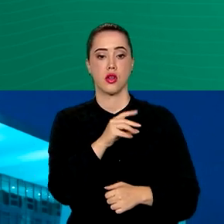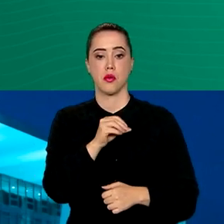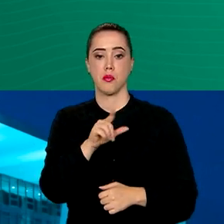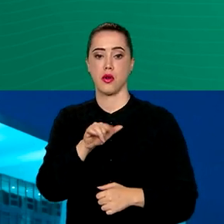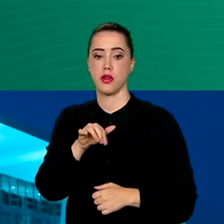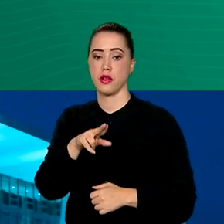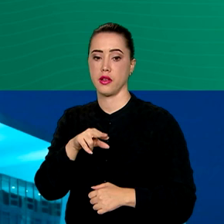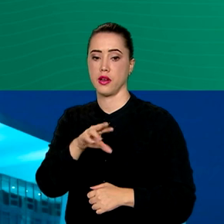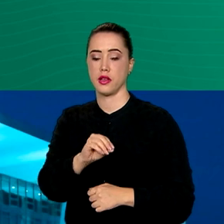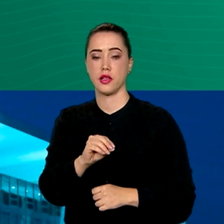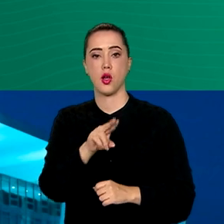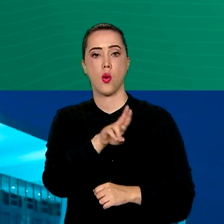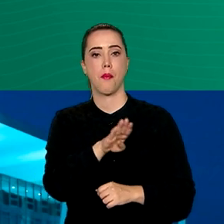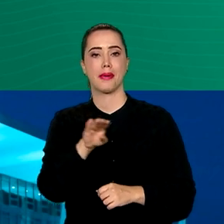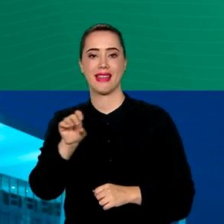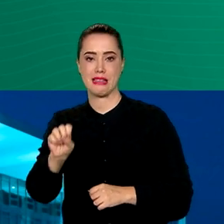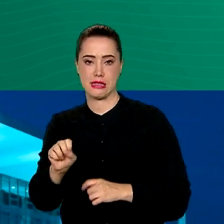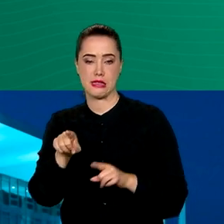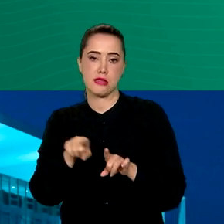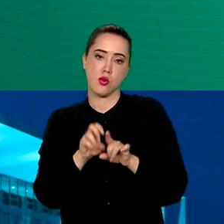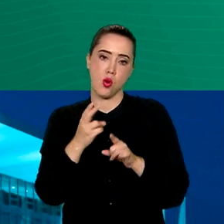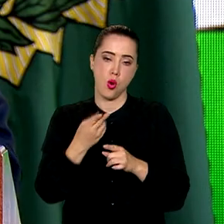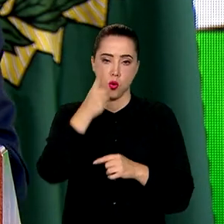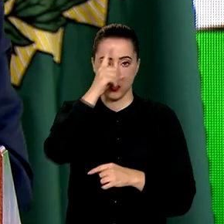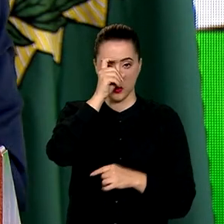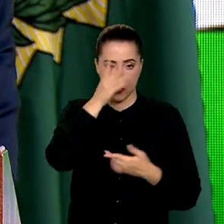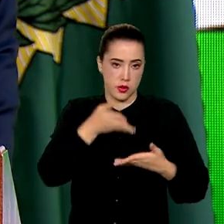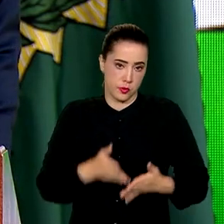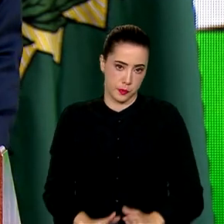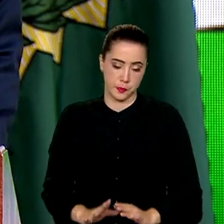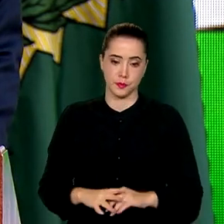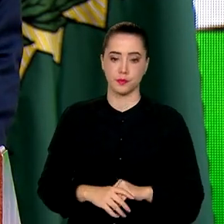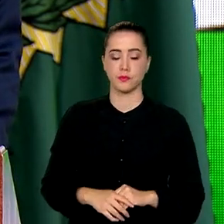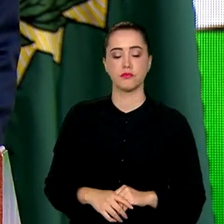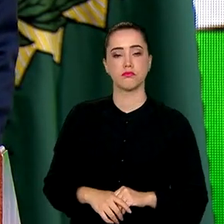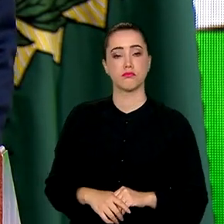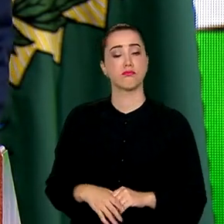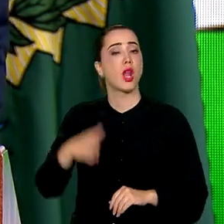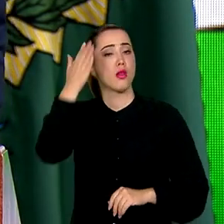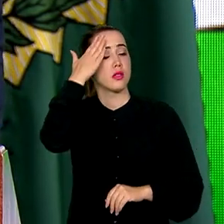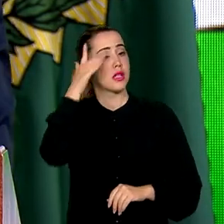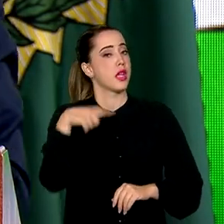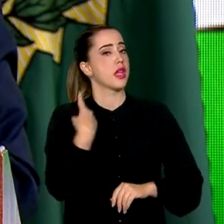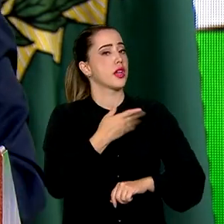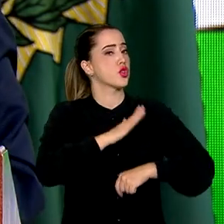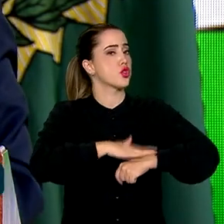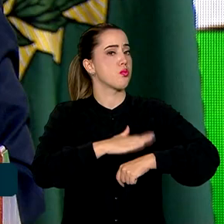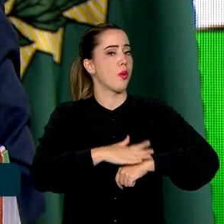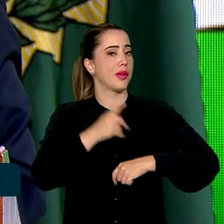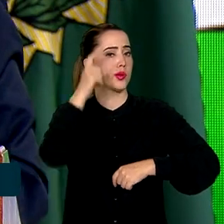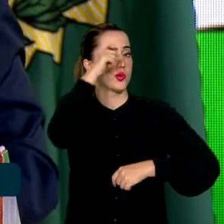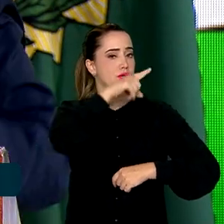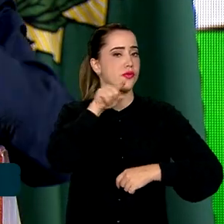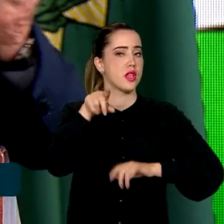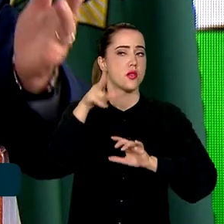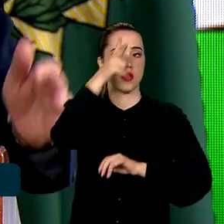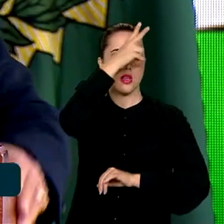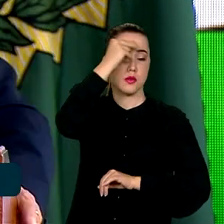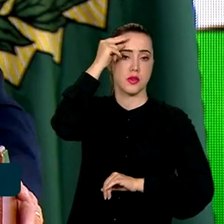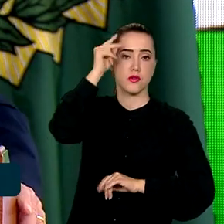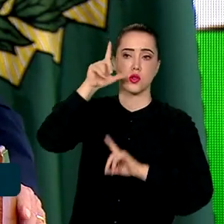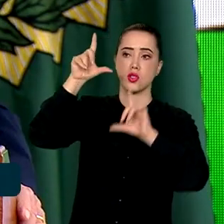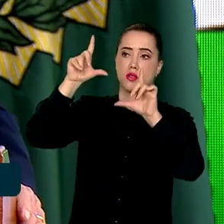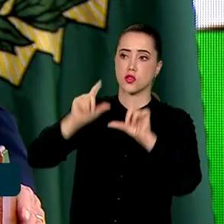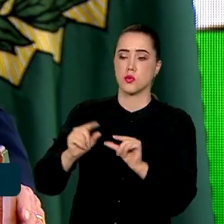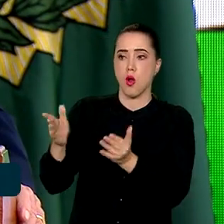unidades básicas de saúde e maternidades. Eu sei que nós estamos vivendo um momento delicado nas prefeituras. Houve uma